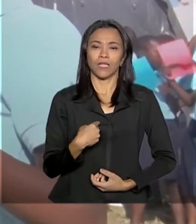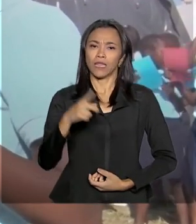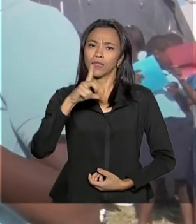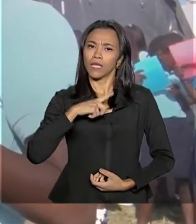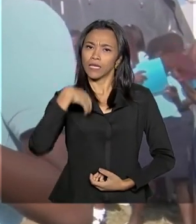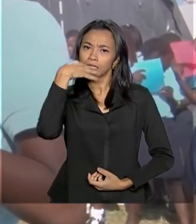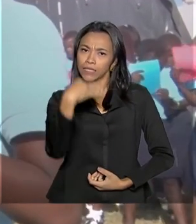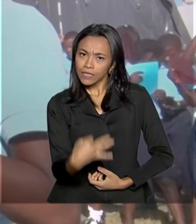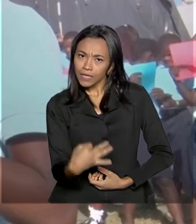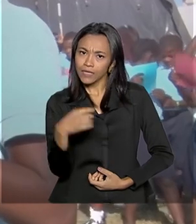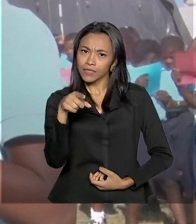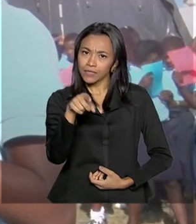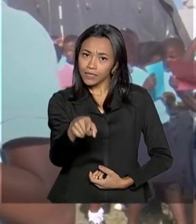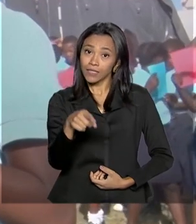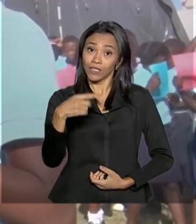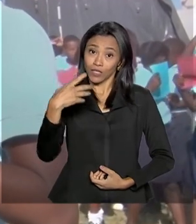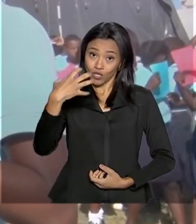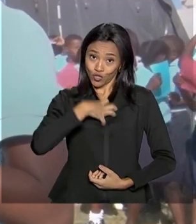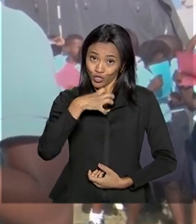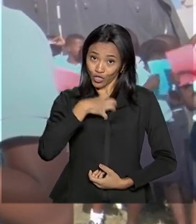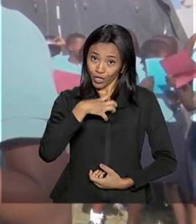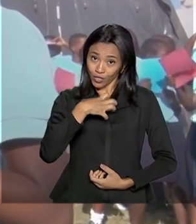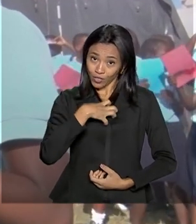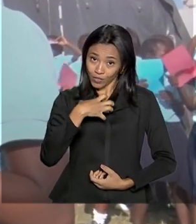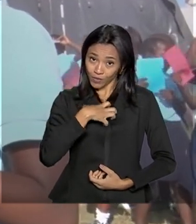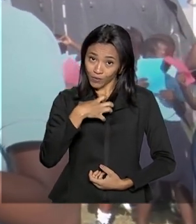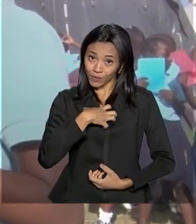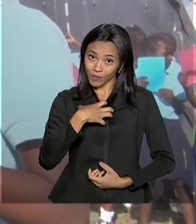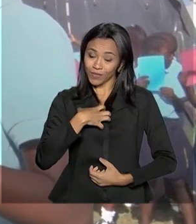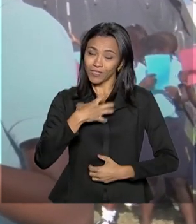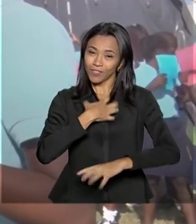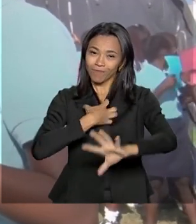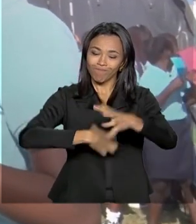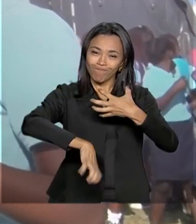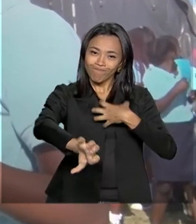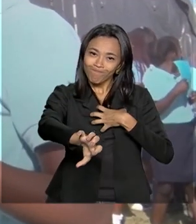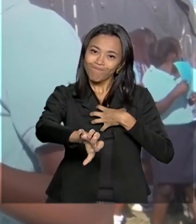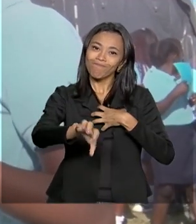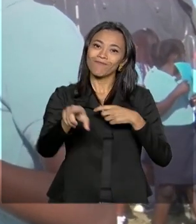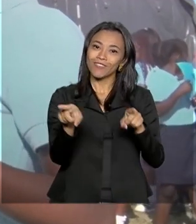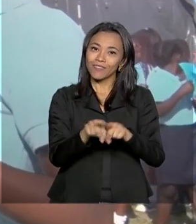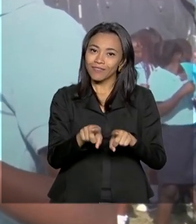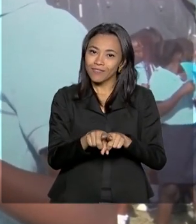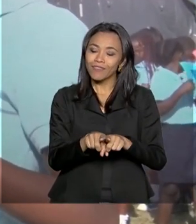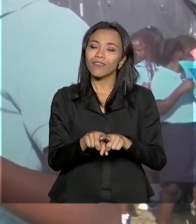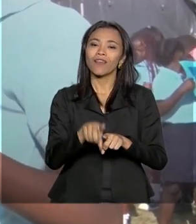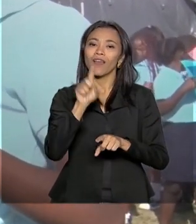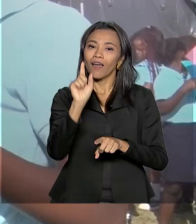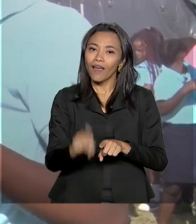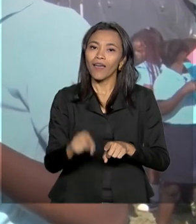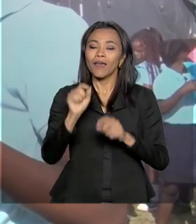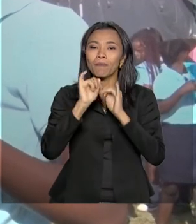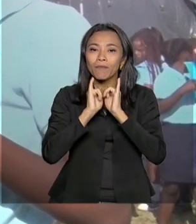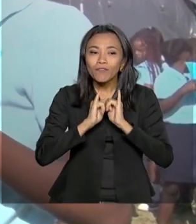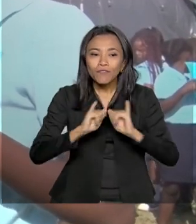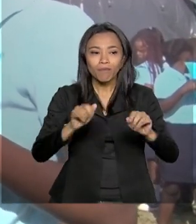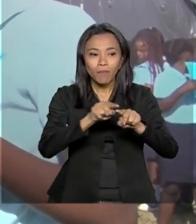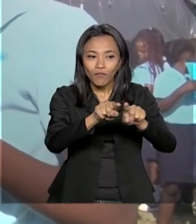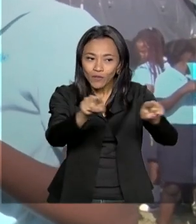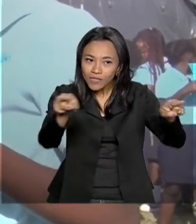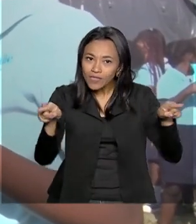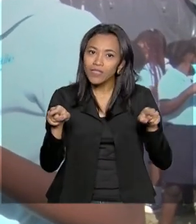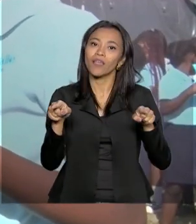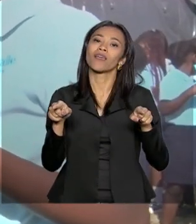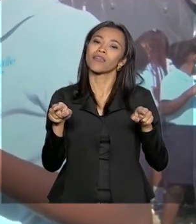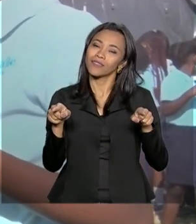cultiva em nossos gestos de solidariedade e leve essa mensagem para a sua